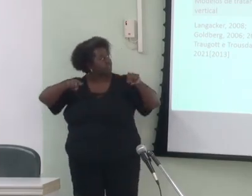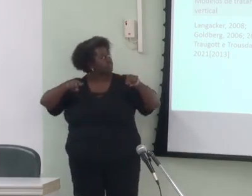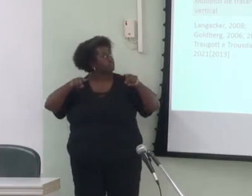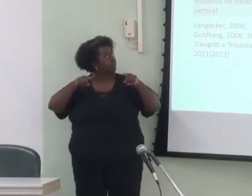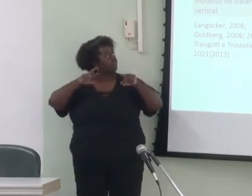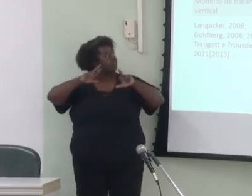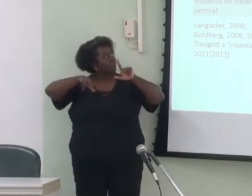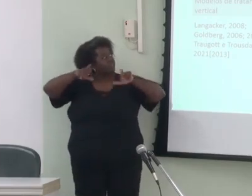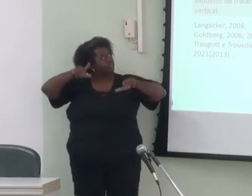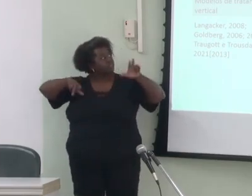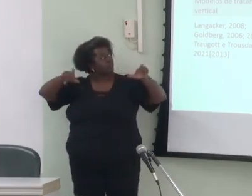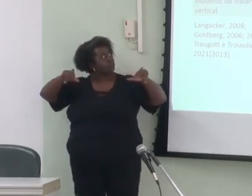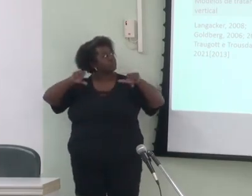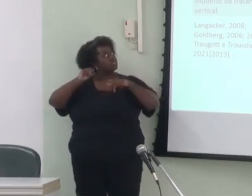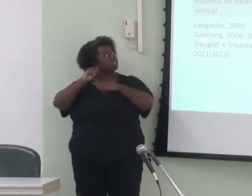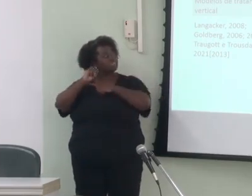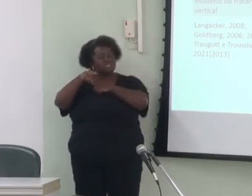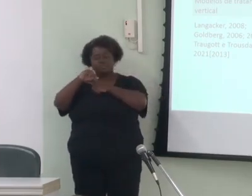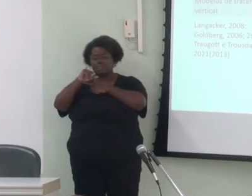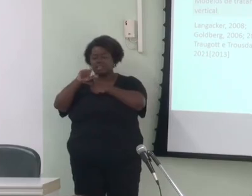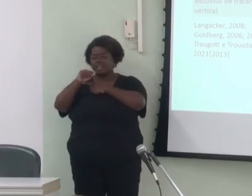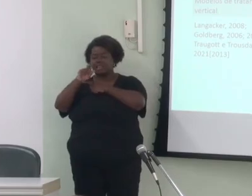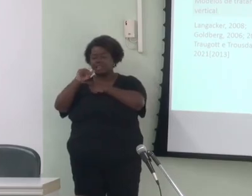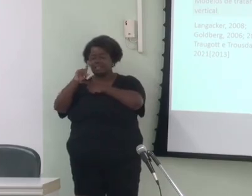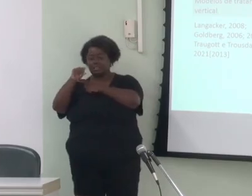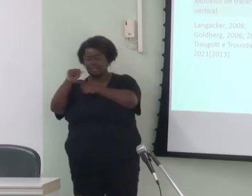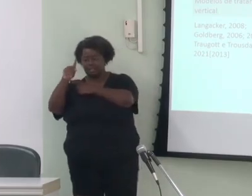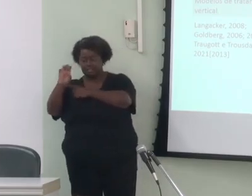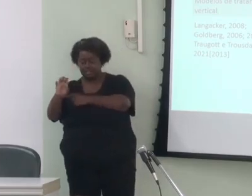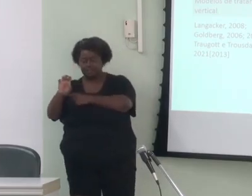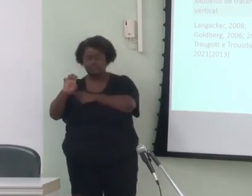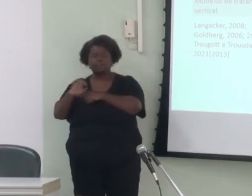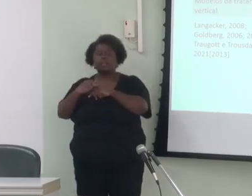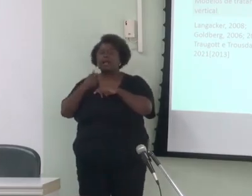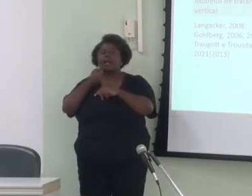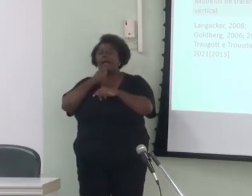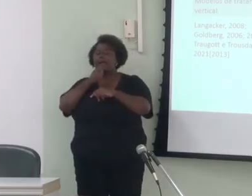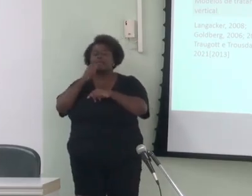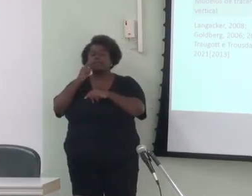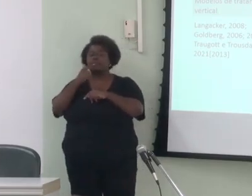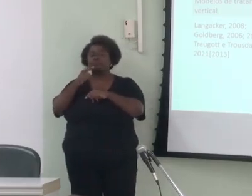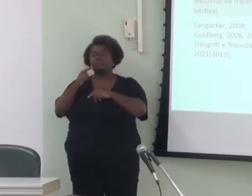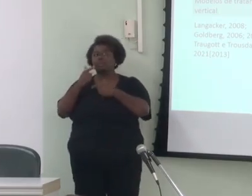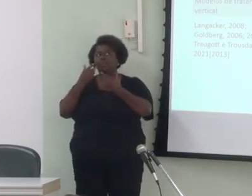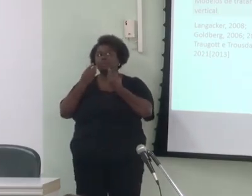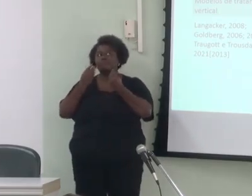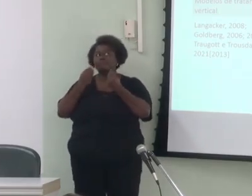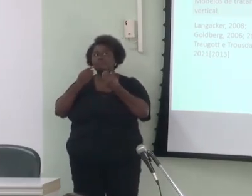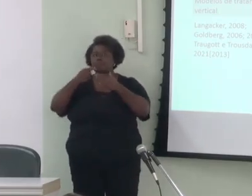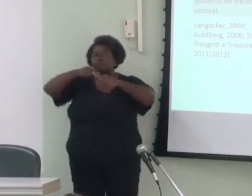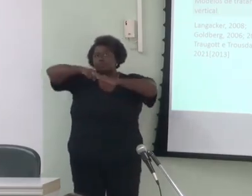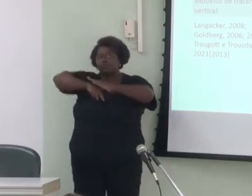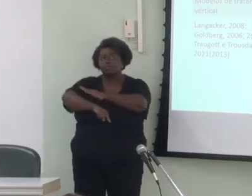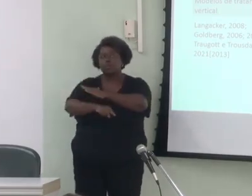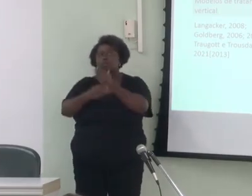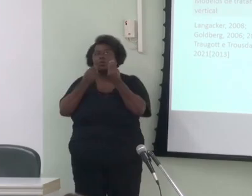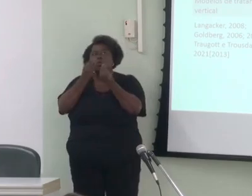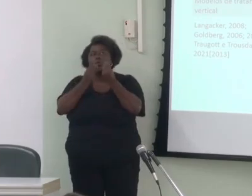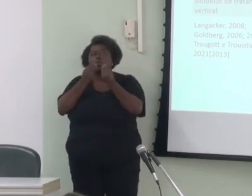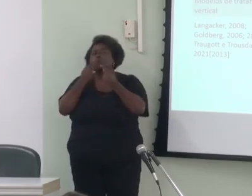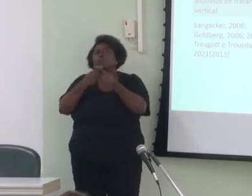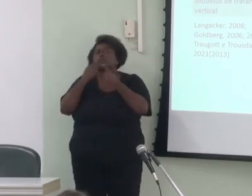há portanto consenso sobre a natureza desses elos nem sobre os processos cognitivos que os motivariam